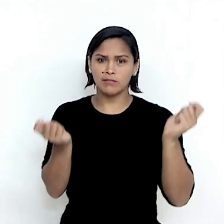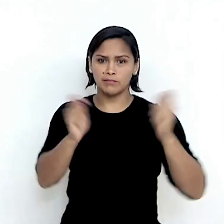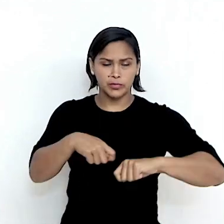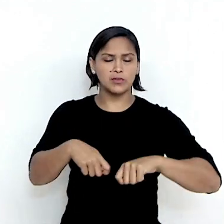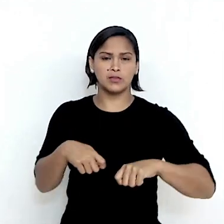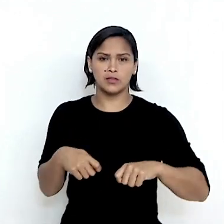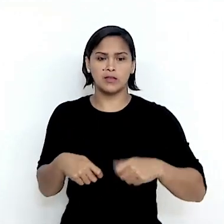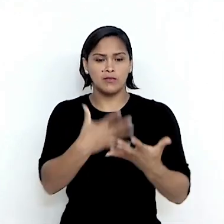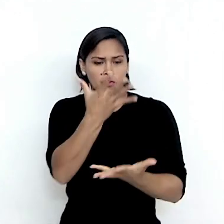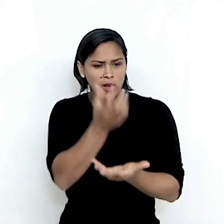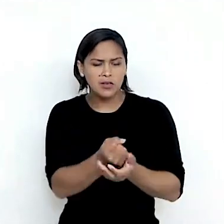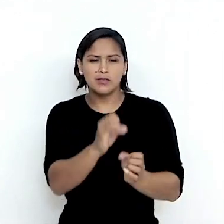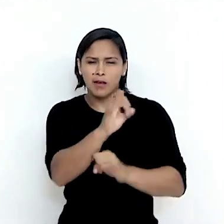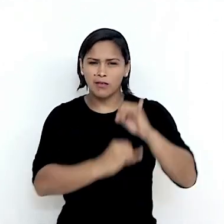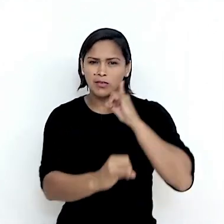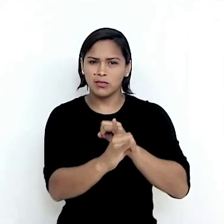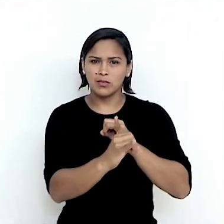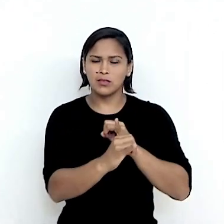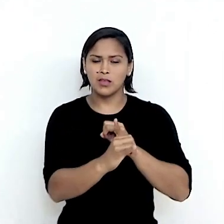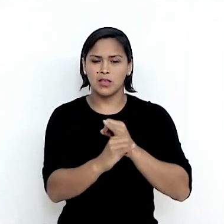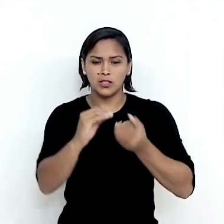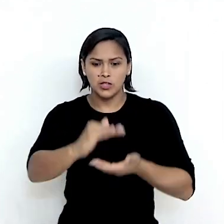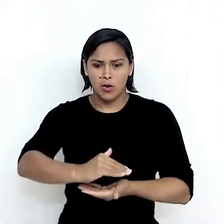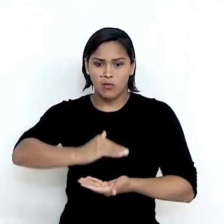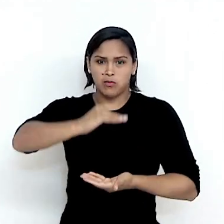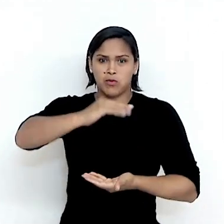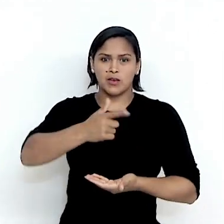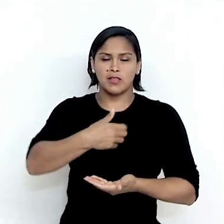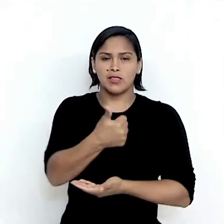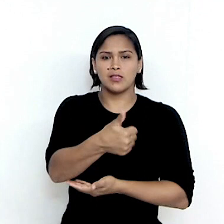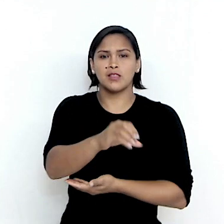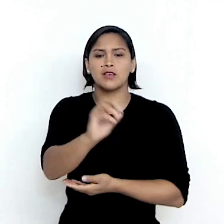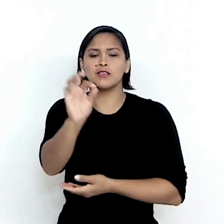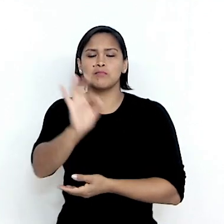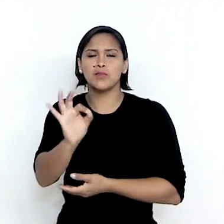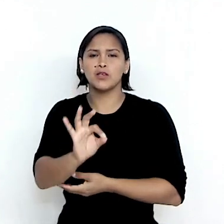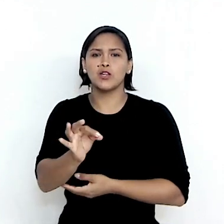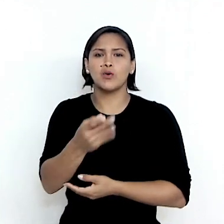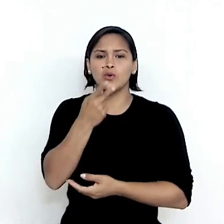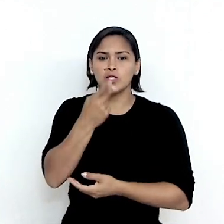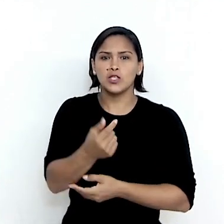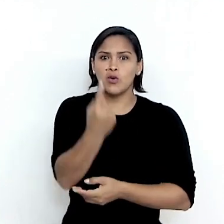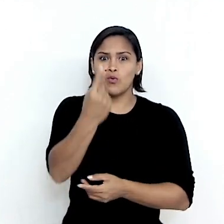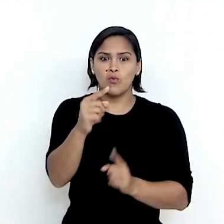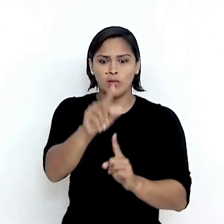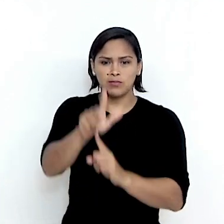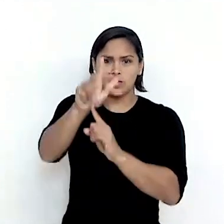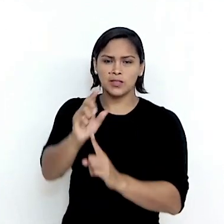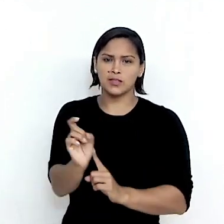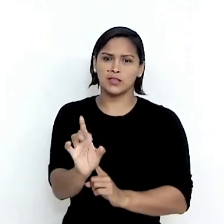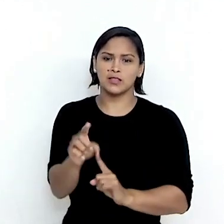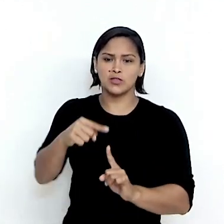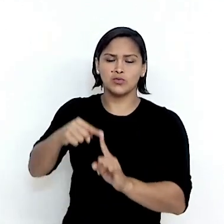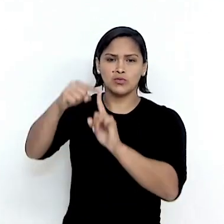internet das coisas em massa, cerca de 10 milhões de dispositivos em uma única antena, e como o